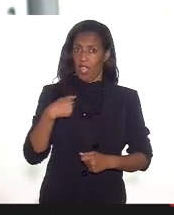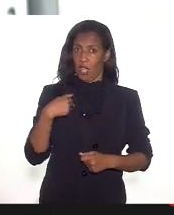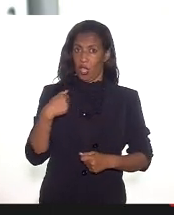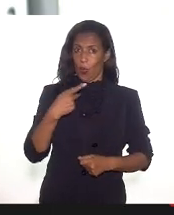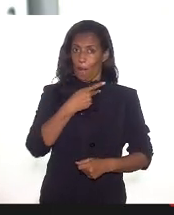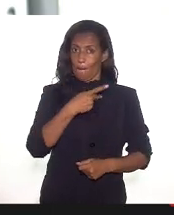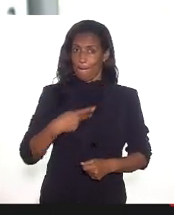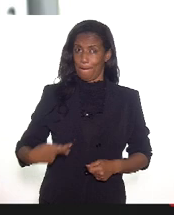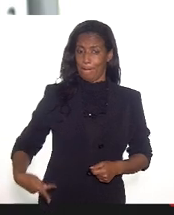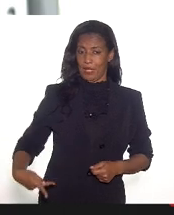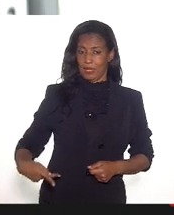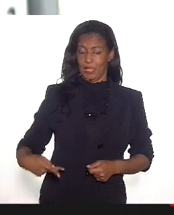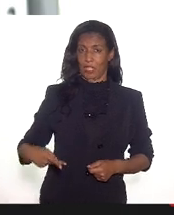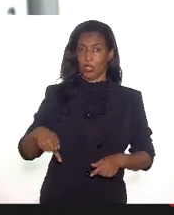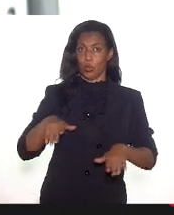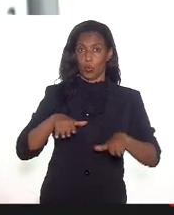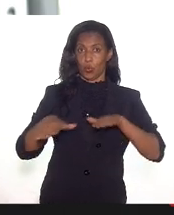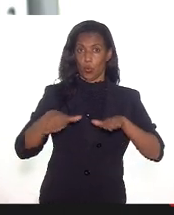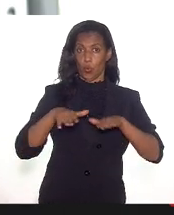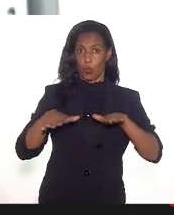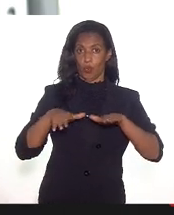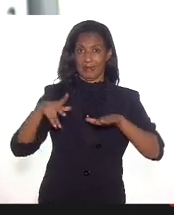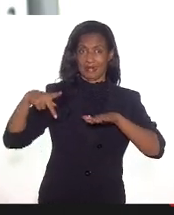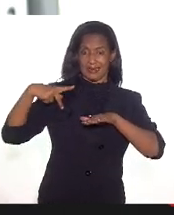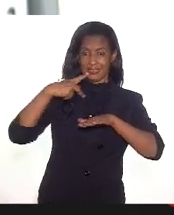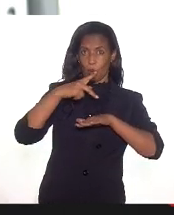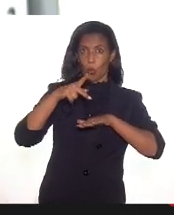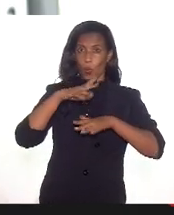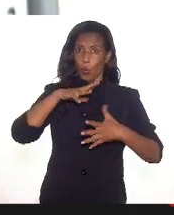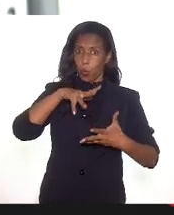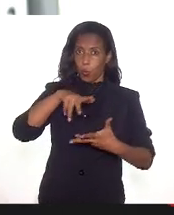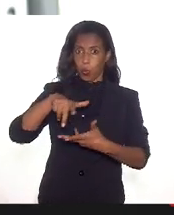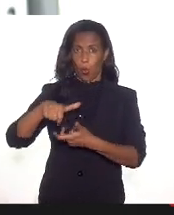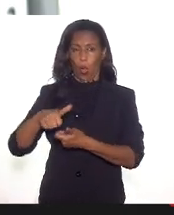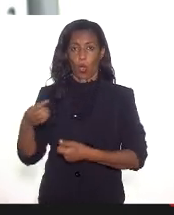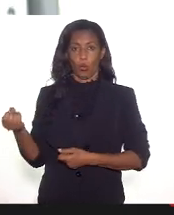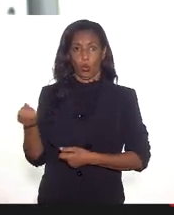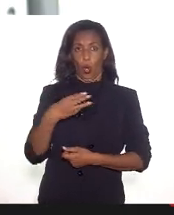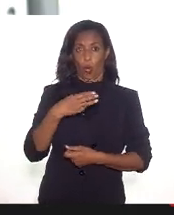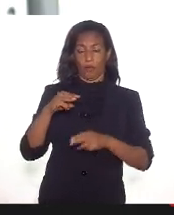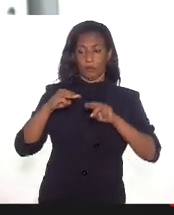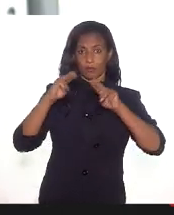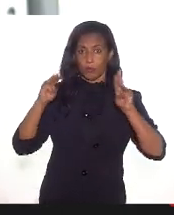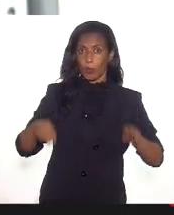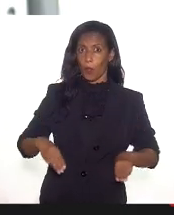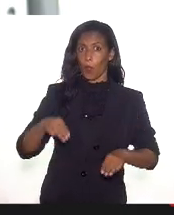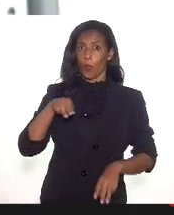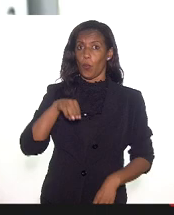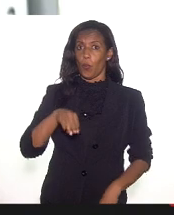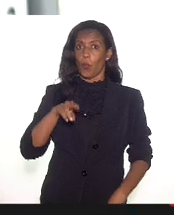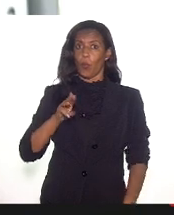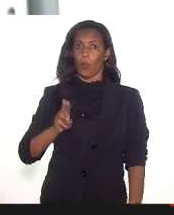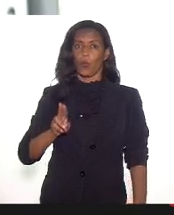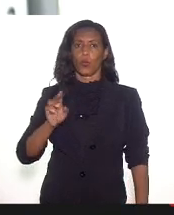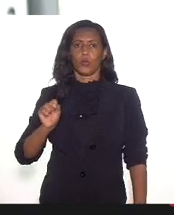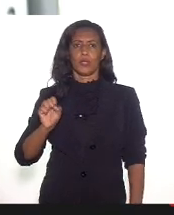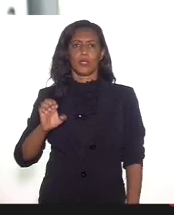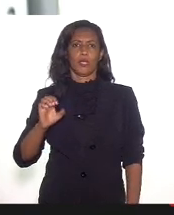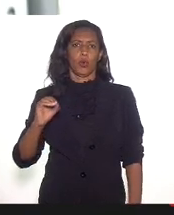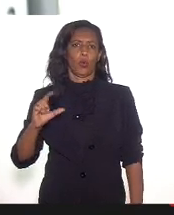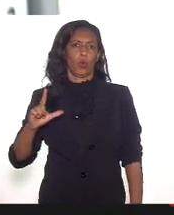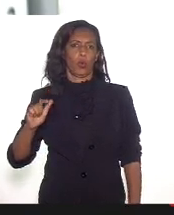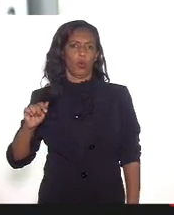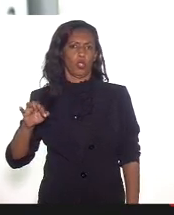presidente do Movimento Internacional para uma Nova Museologia. Está certo? E mais, fico super contente em